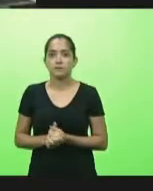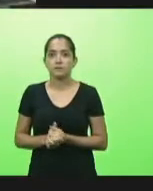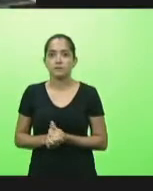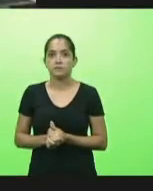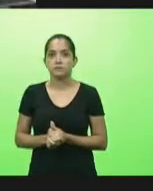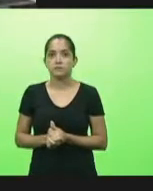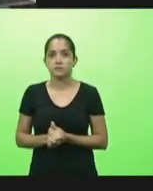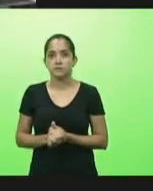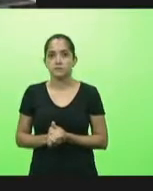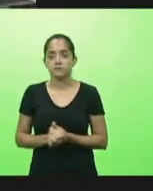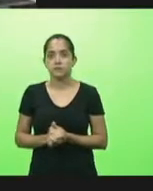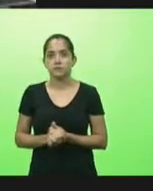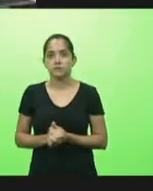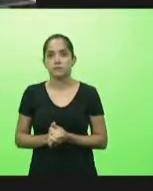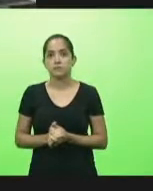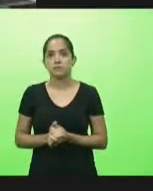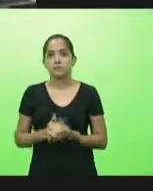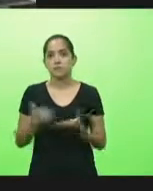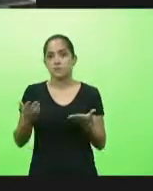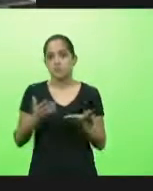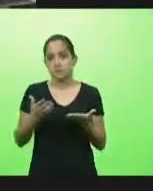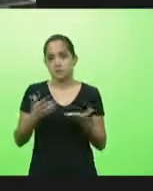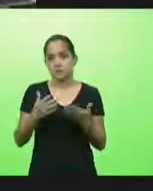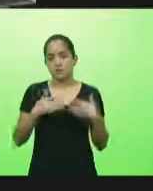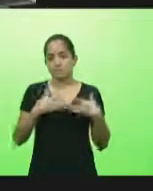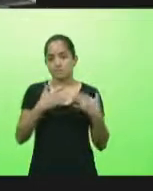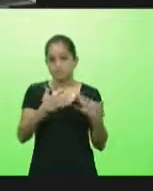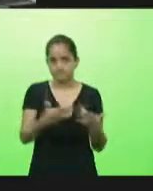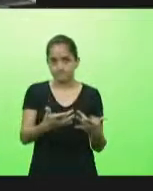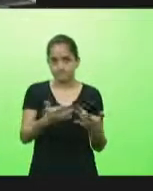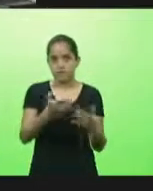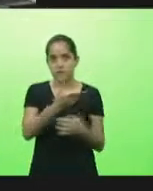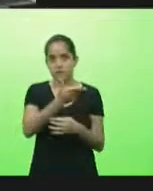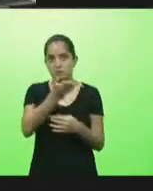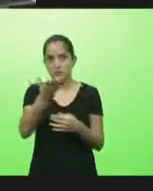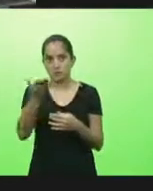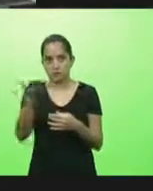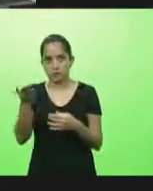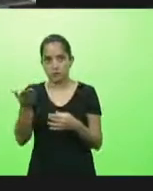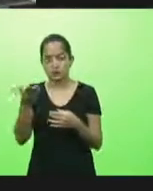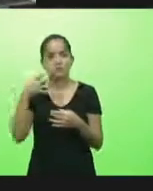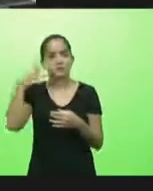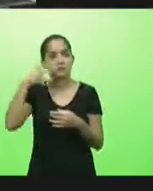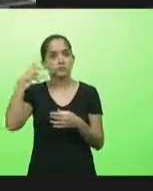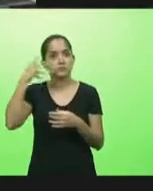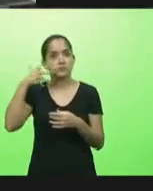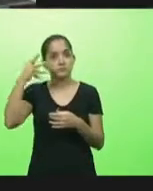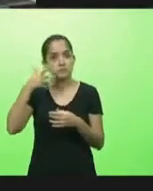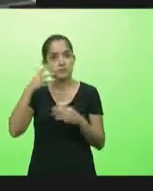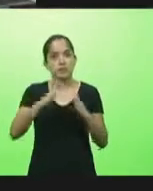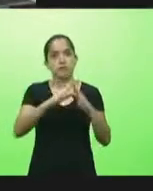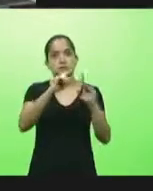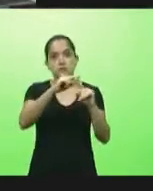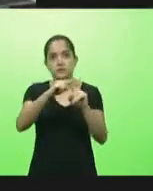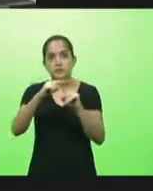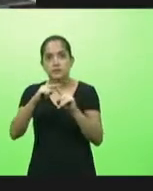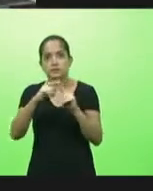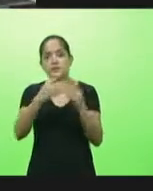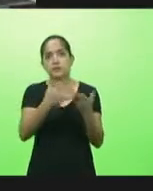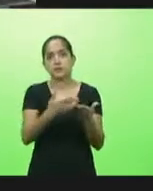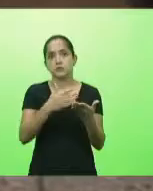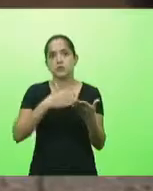Mota eu quero mostrar minha solidariedade também a todos esse ao seu pronunciamento as igrejas tem se mostrado eu